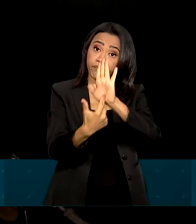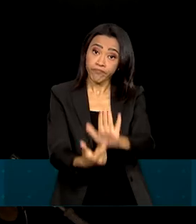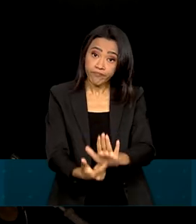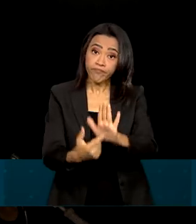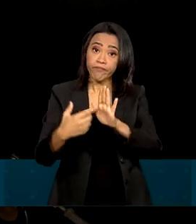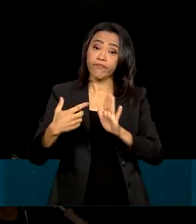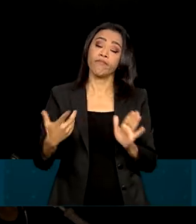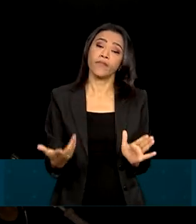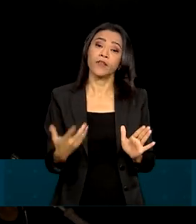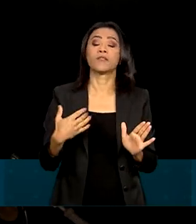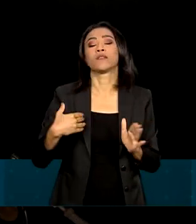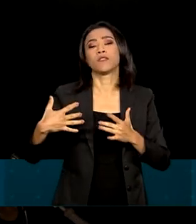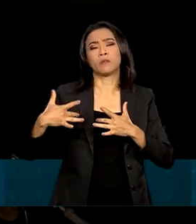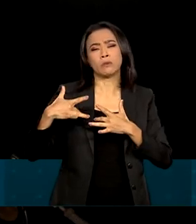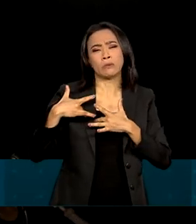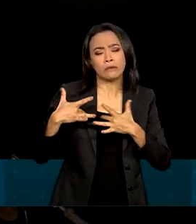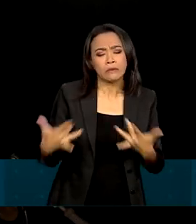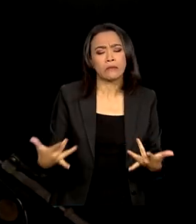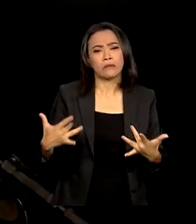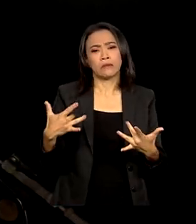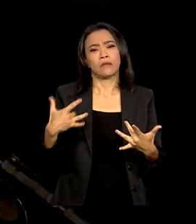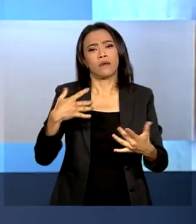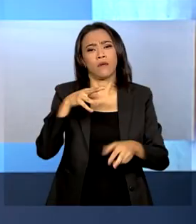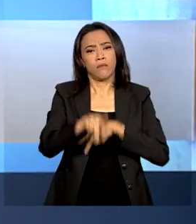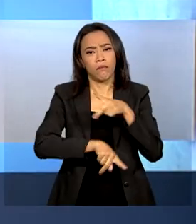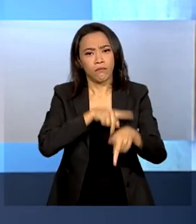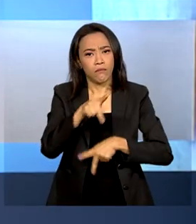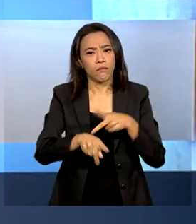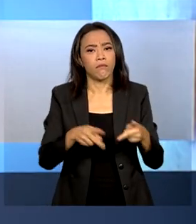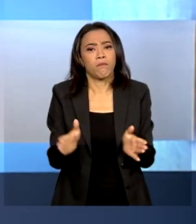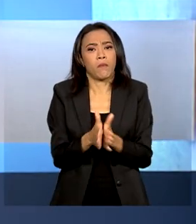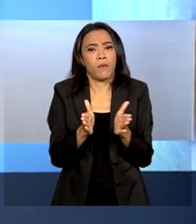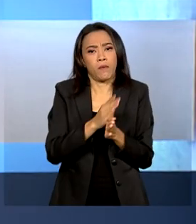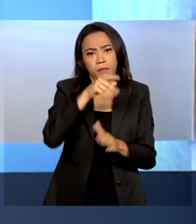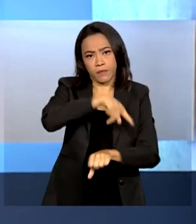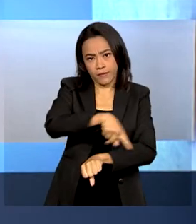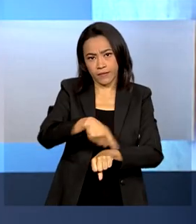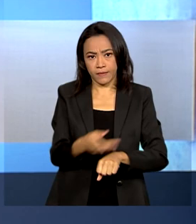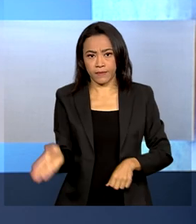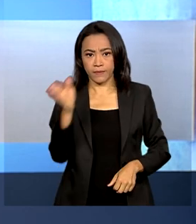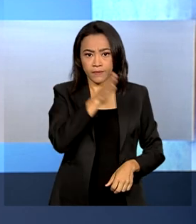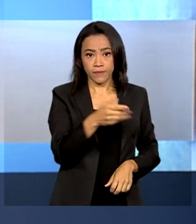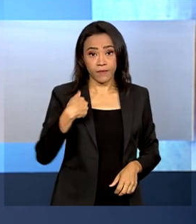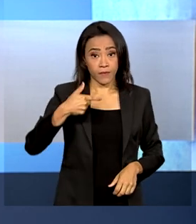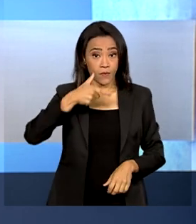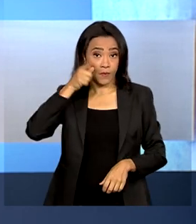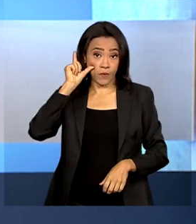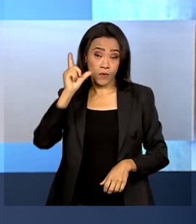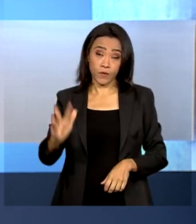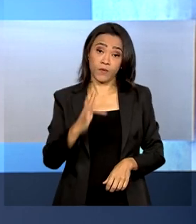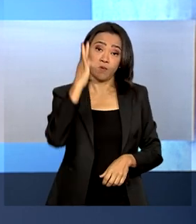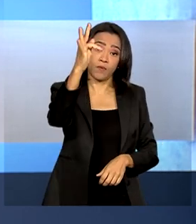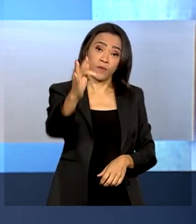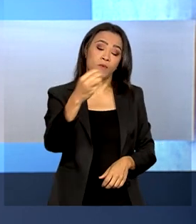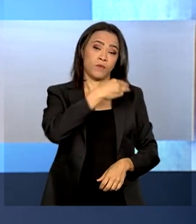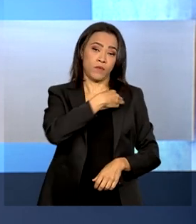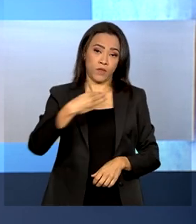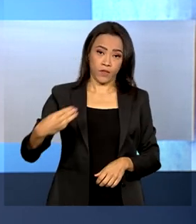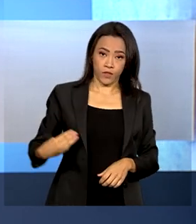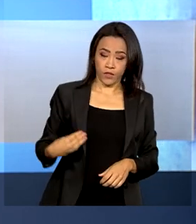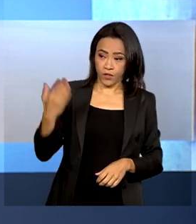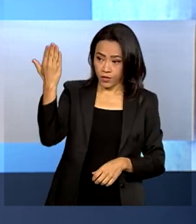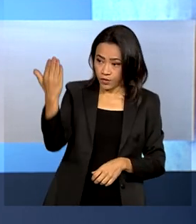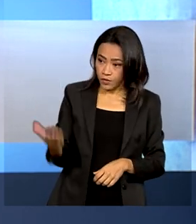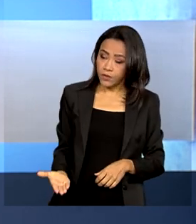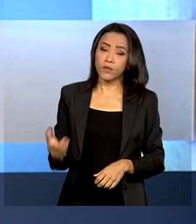solidariedade ao povo mais pobre desse país. E ontem o futuro ministro da Fazenda, Fernando Haddad,